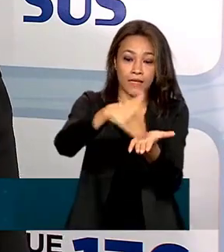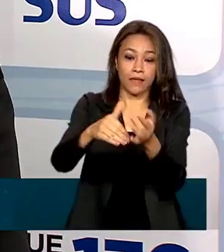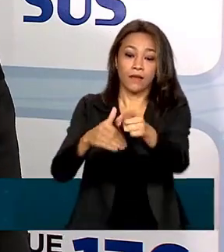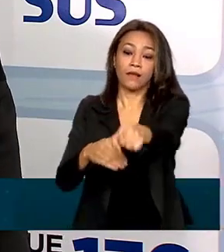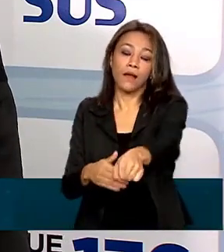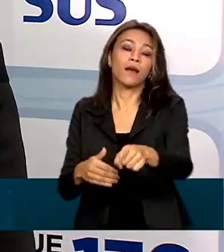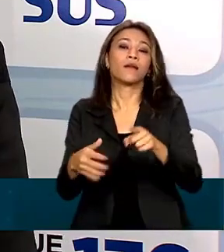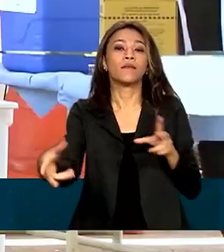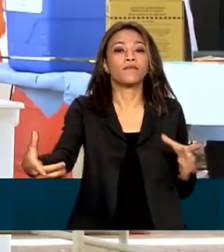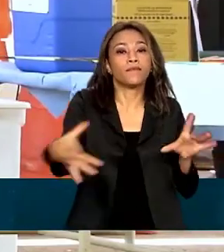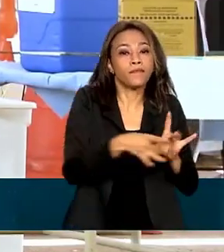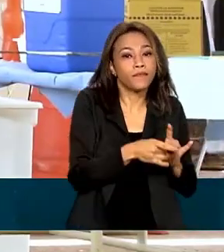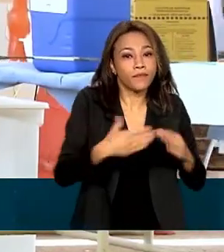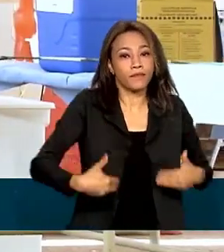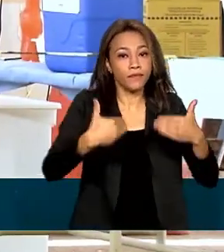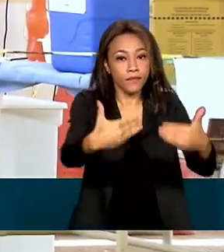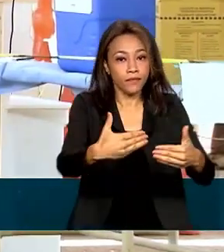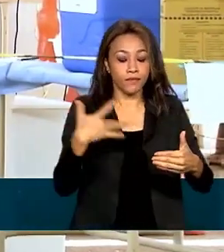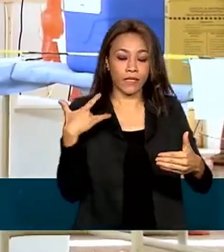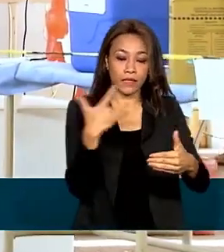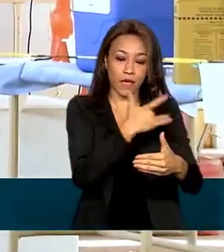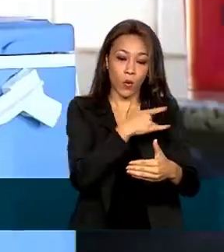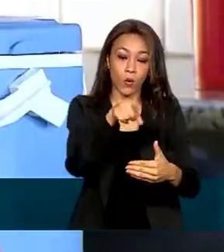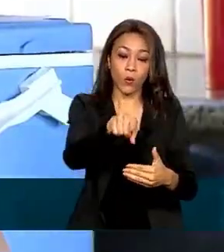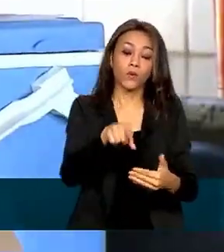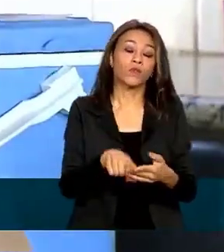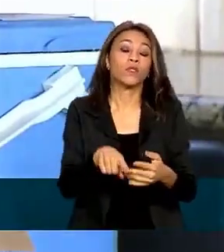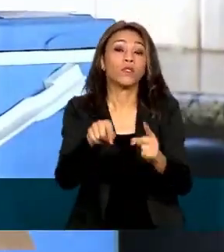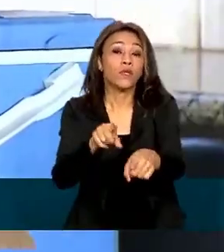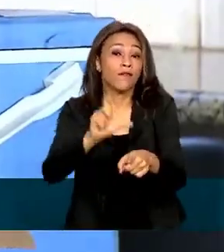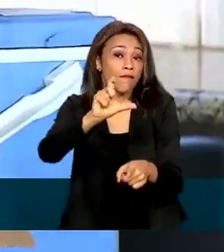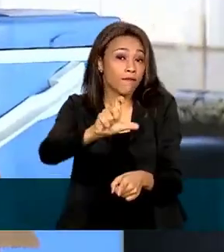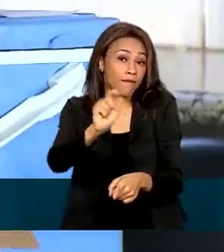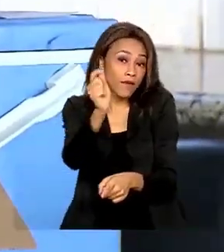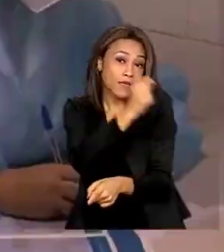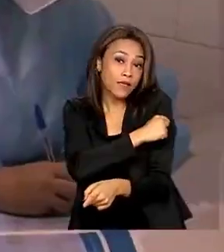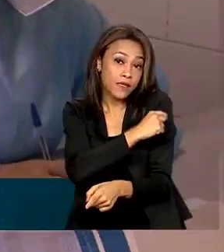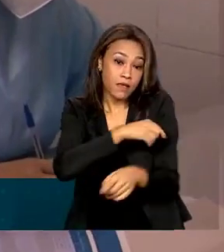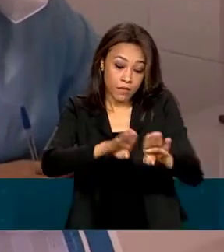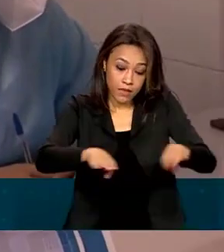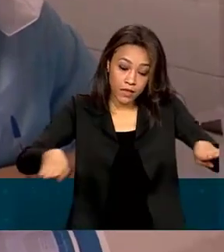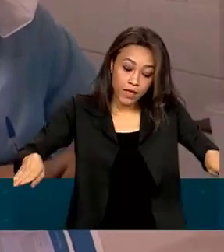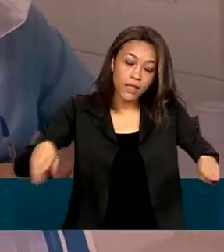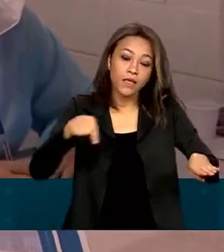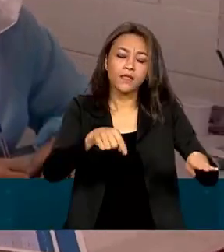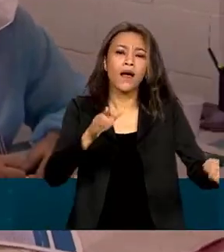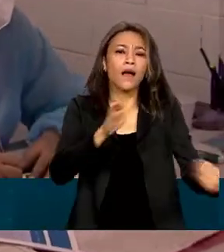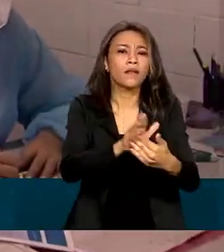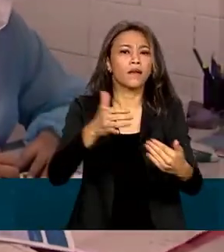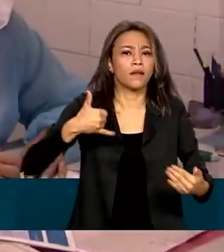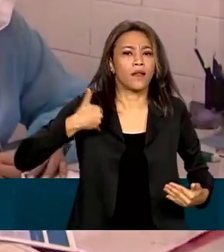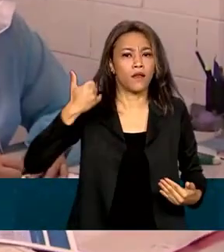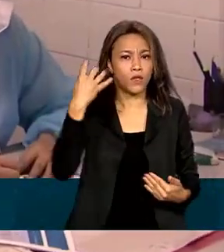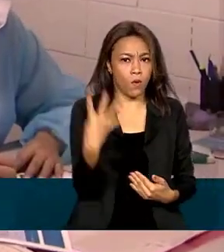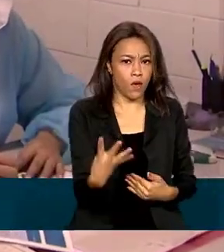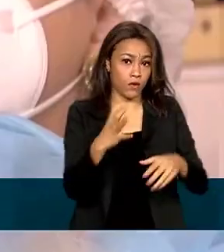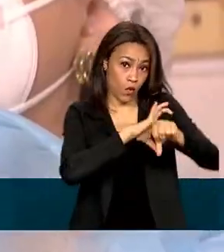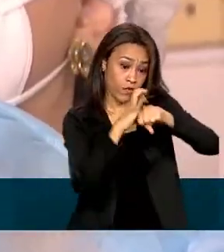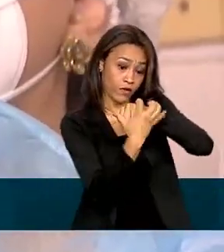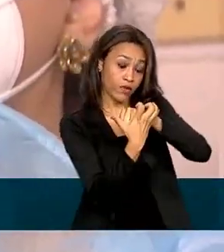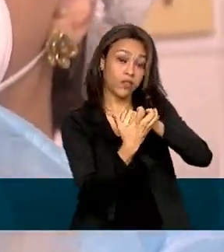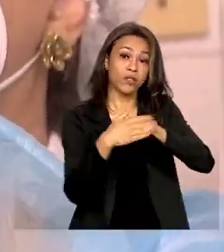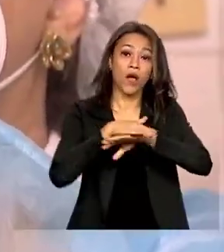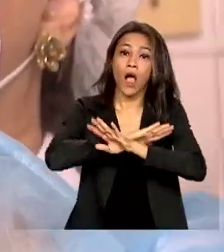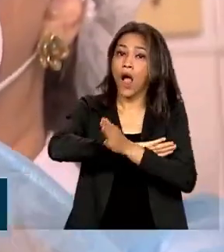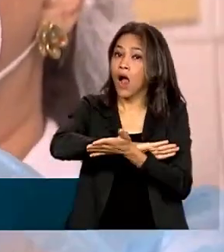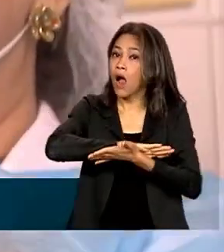Ministério da Saúde, o estoque de vacinas pediátricas contra a covid-19 para crianças até 4 anos de idade está